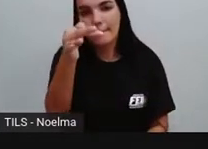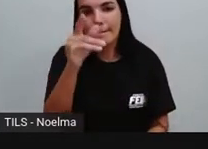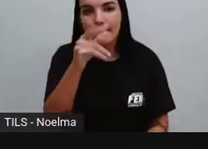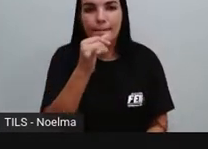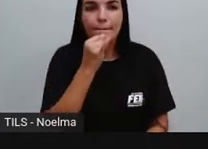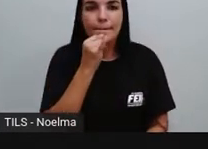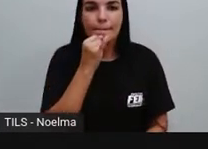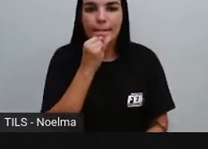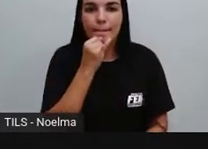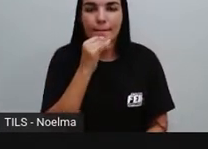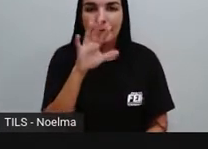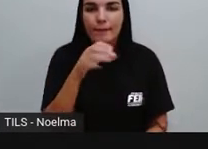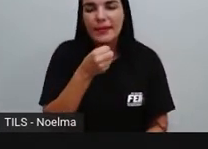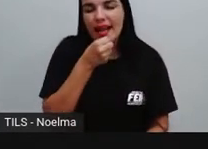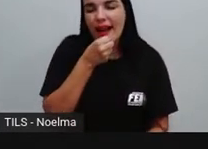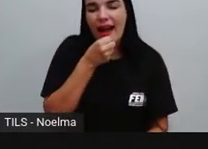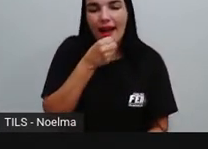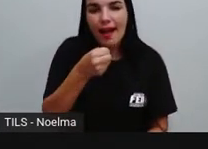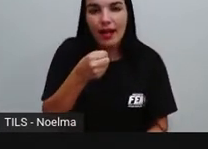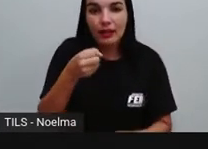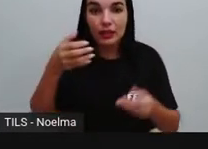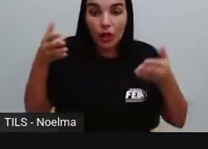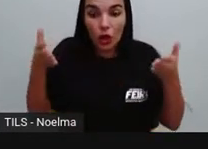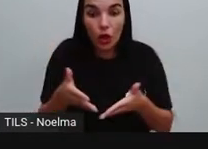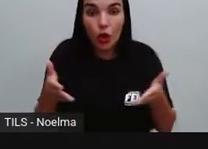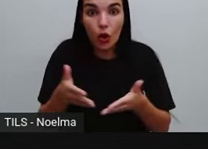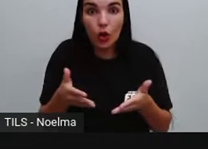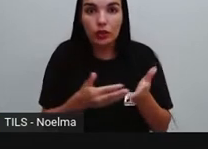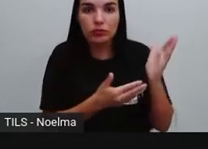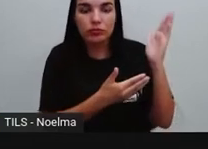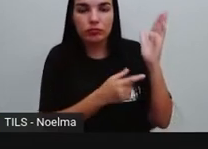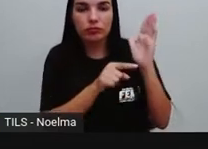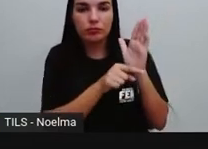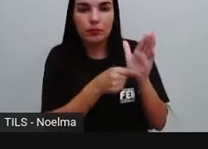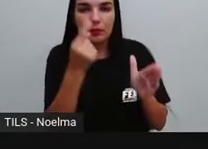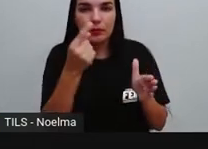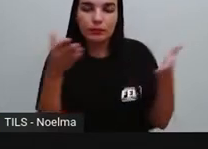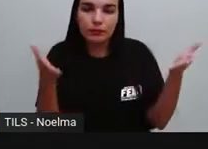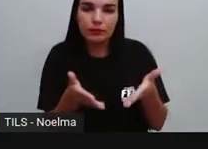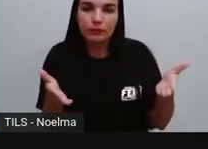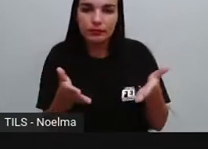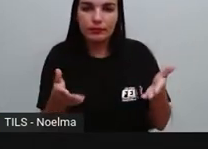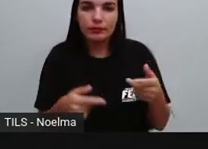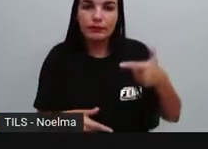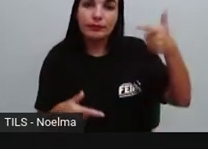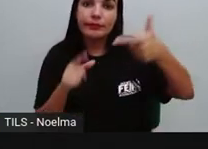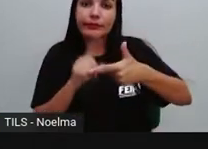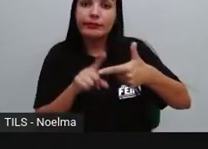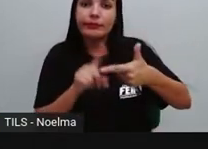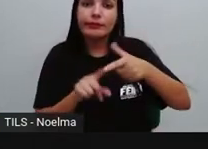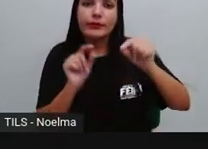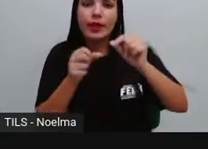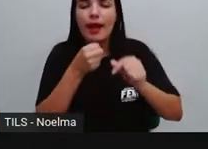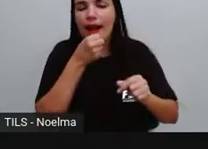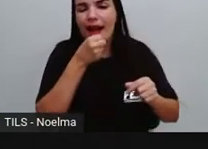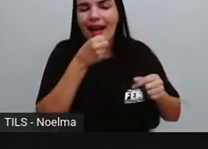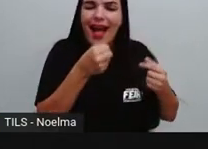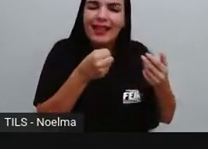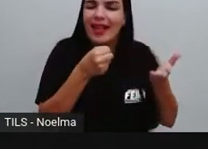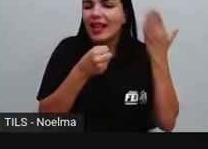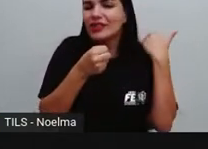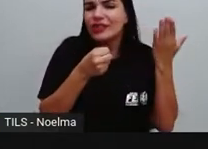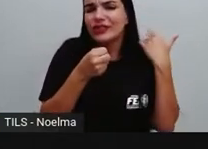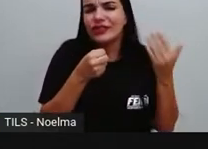canto é algo que está acontecendo. Então, estaria em que tempo? O tempo presente. Cantei, é algo que já